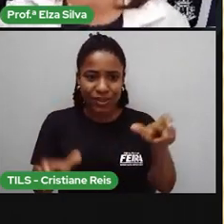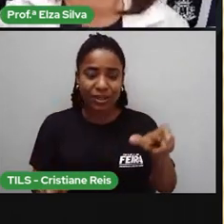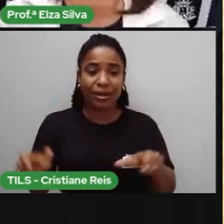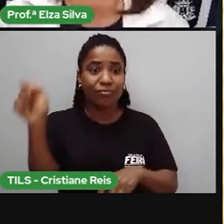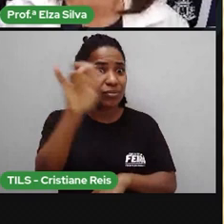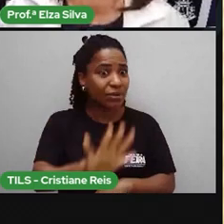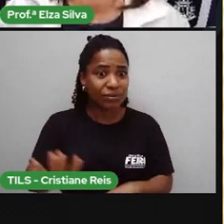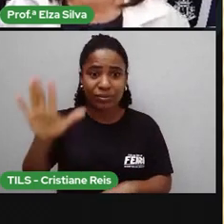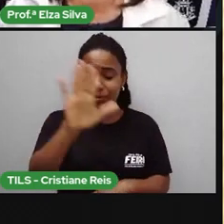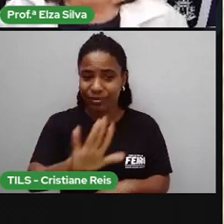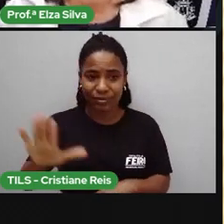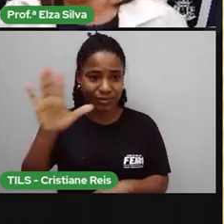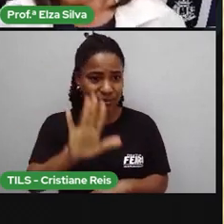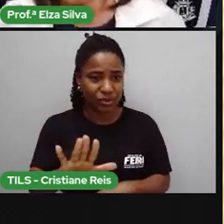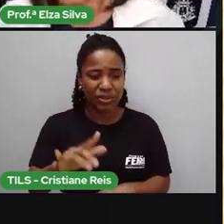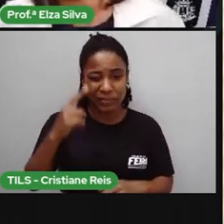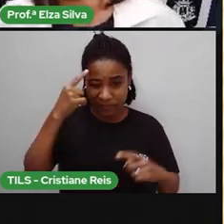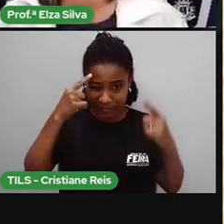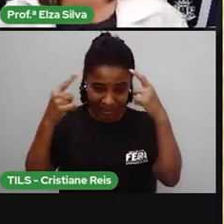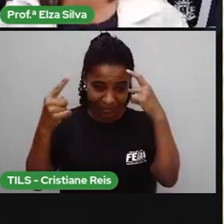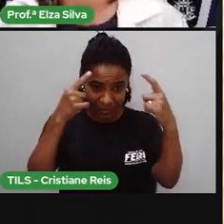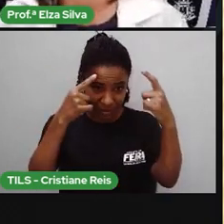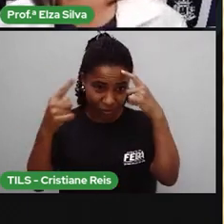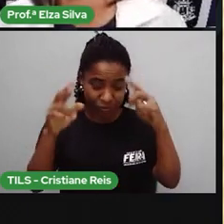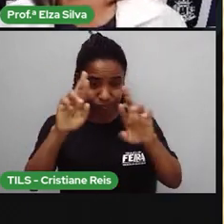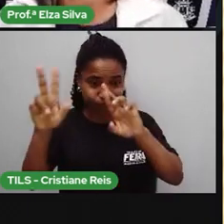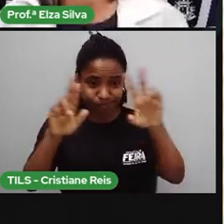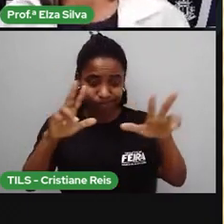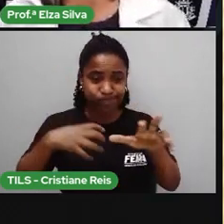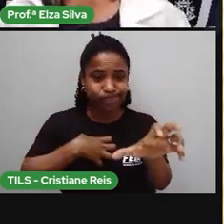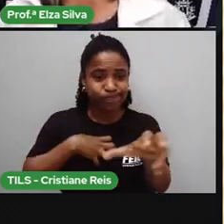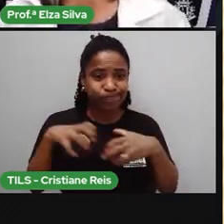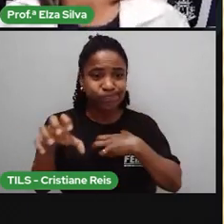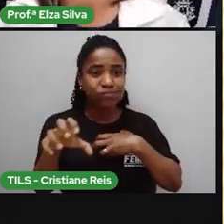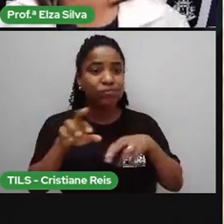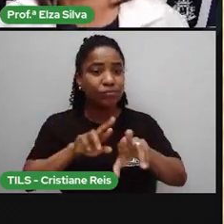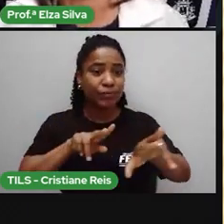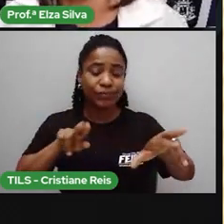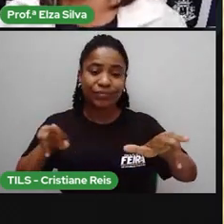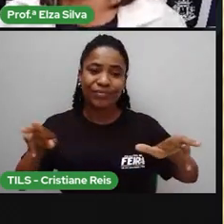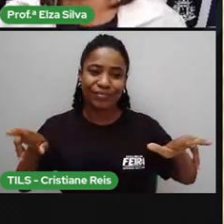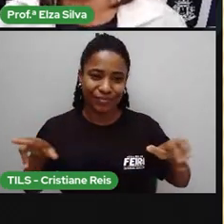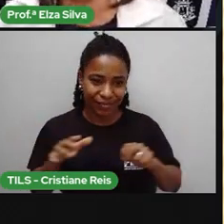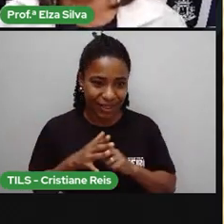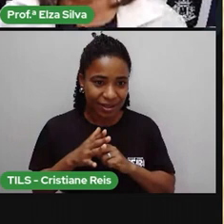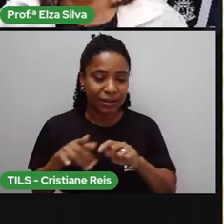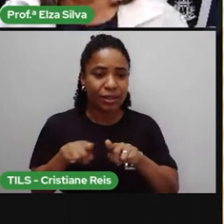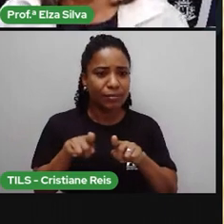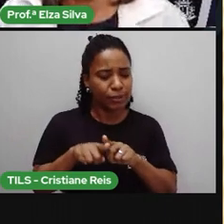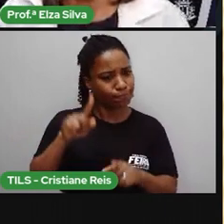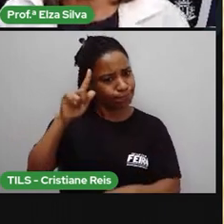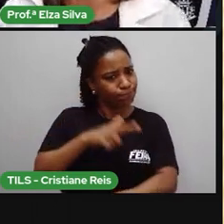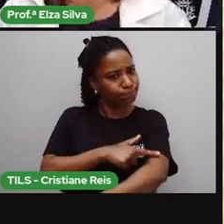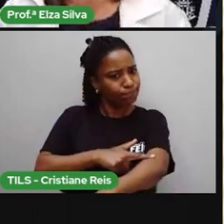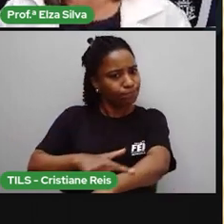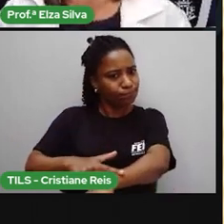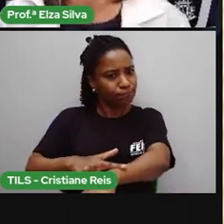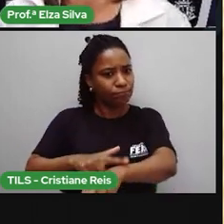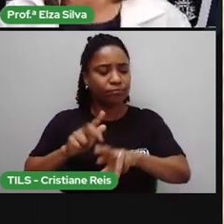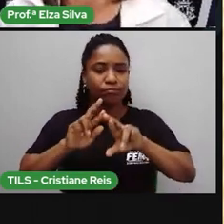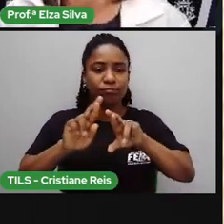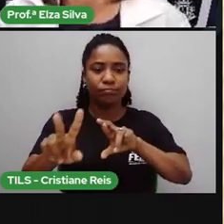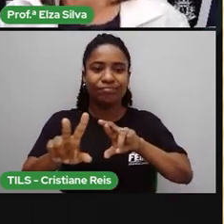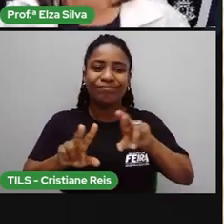nacionalidades, modos de pensar, de sentir e de agir sobre as coisas do mundo de uma forma